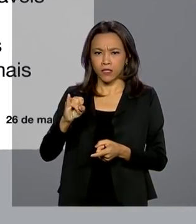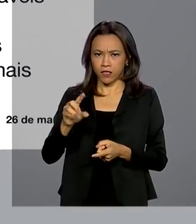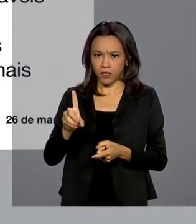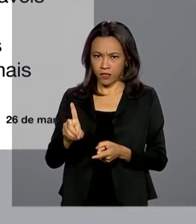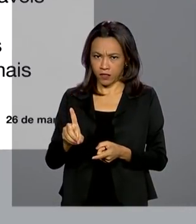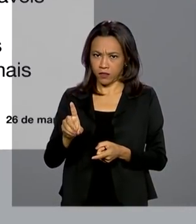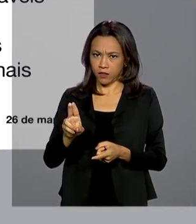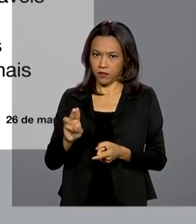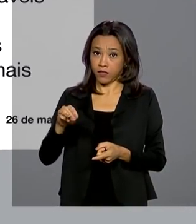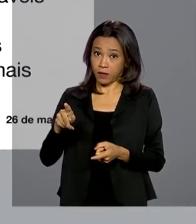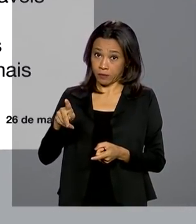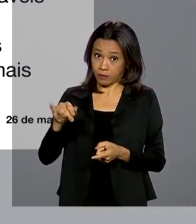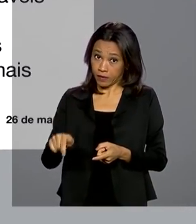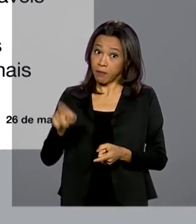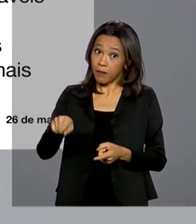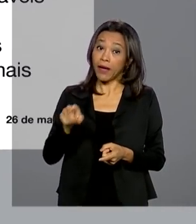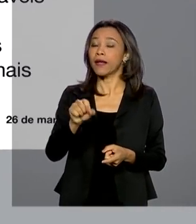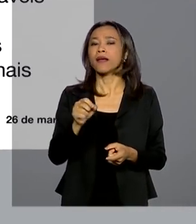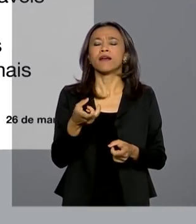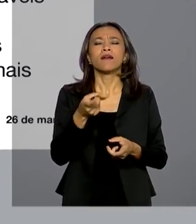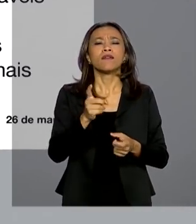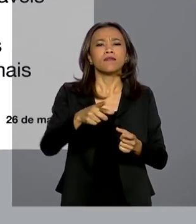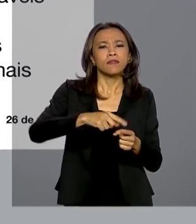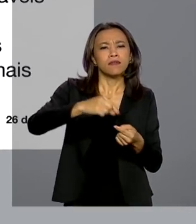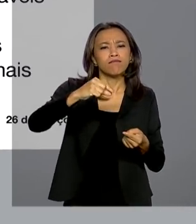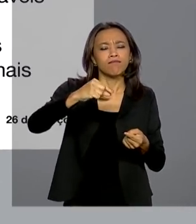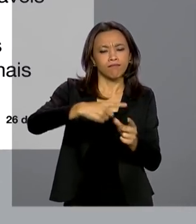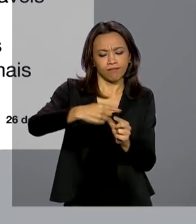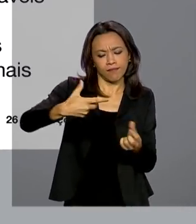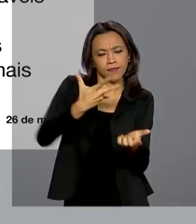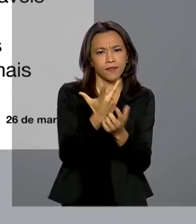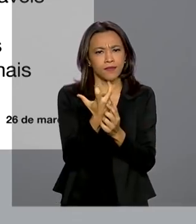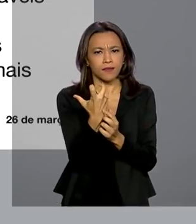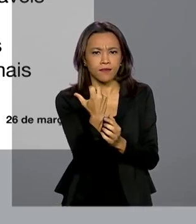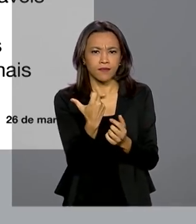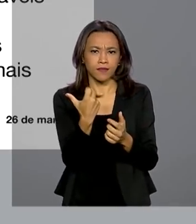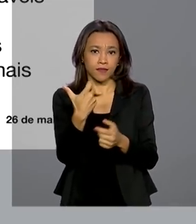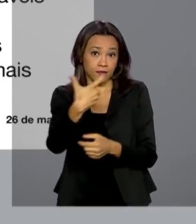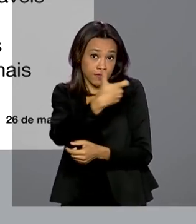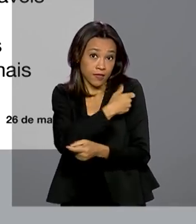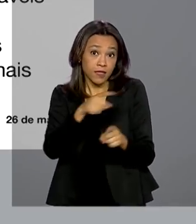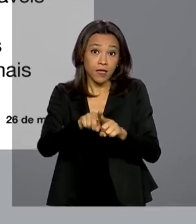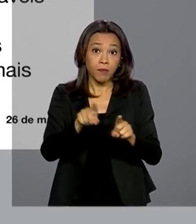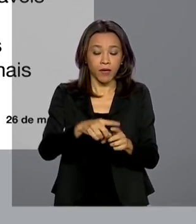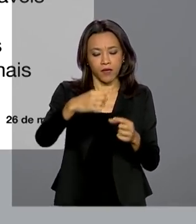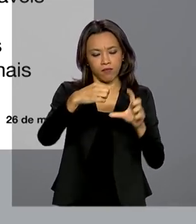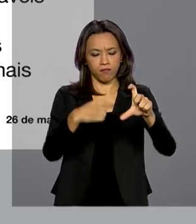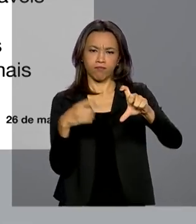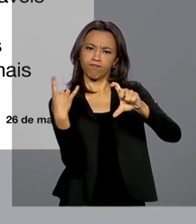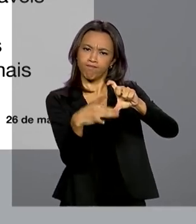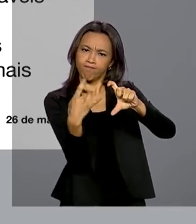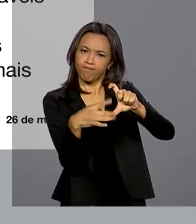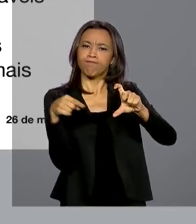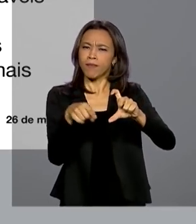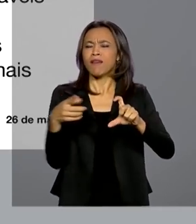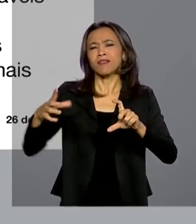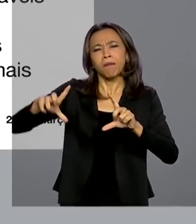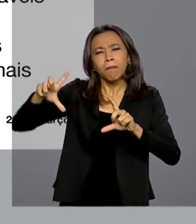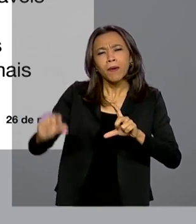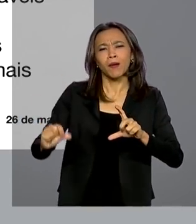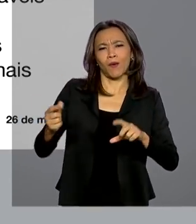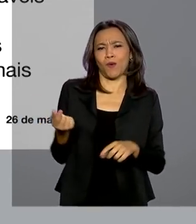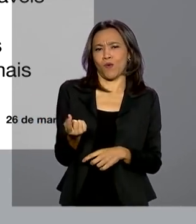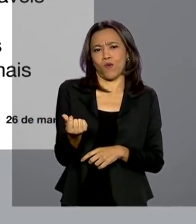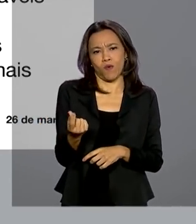seringas descartáveis e tubos para coleta de sangue. Na prática, o Brasil vai poder adquirir esses equipamentos por preços menores